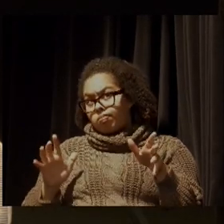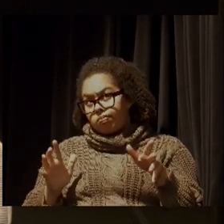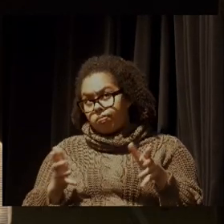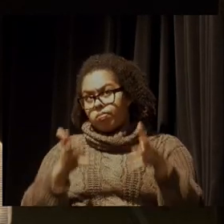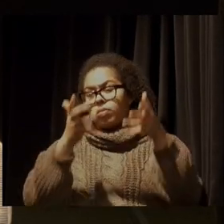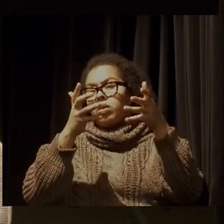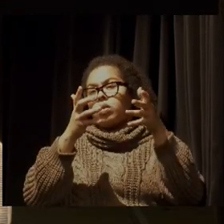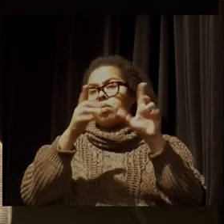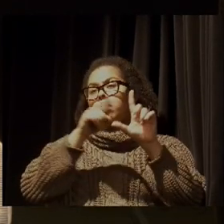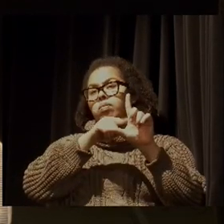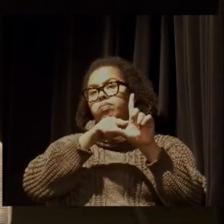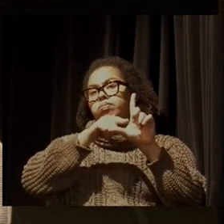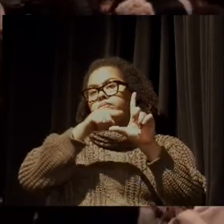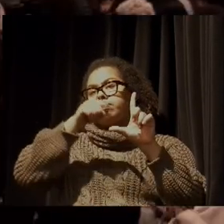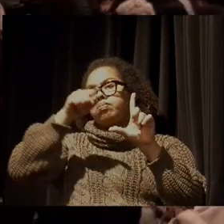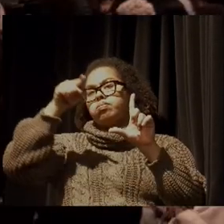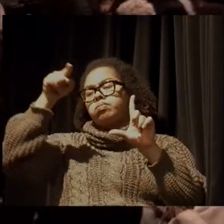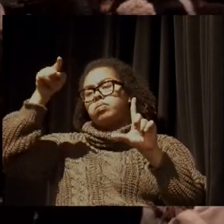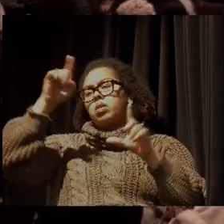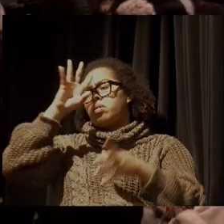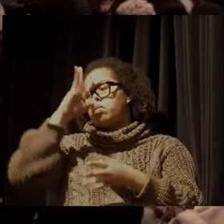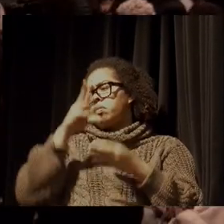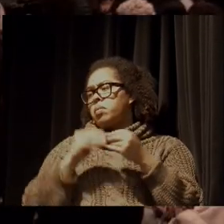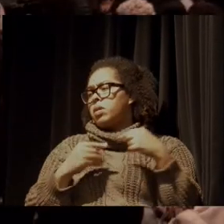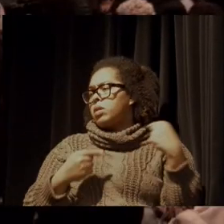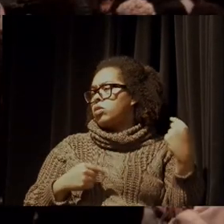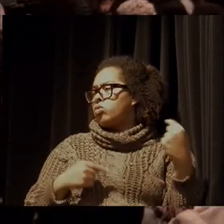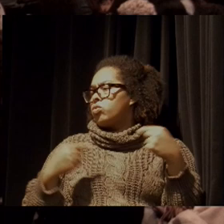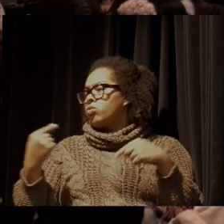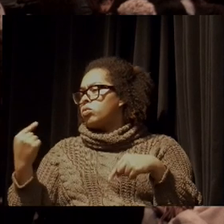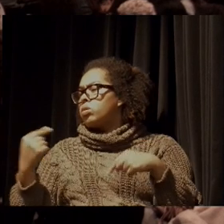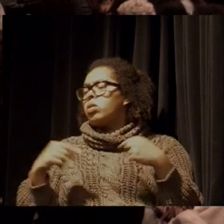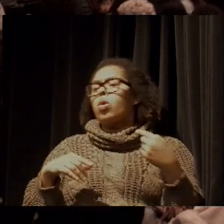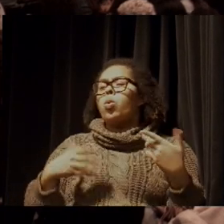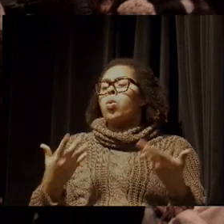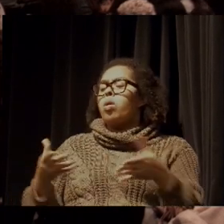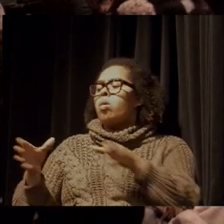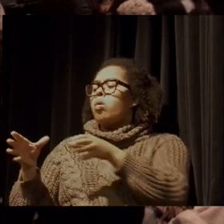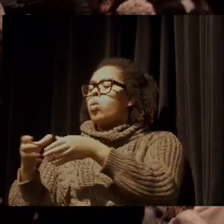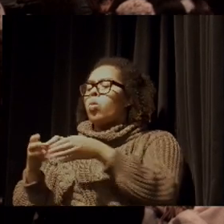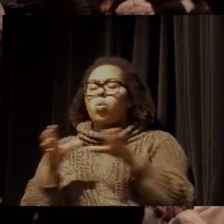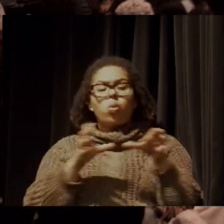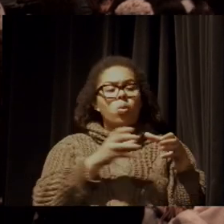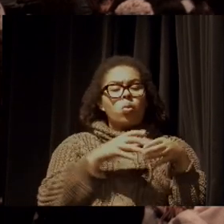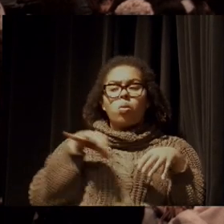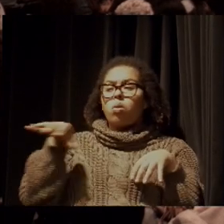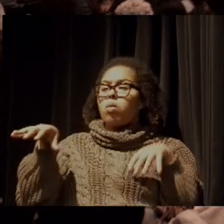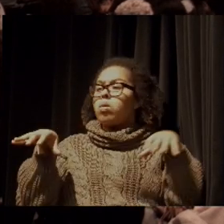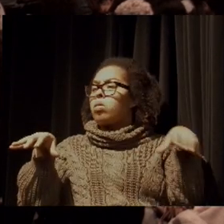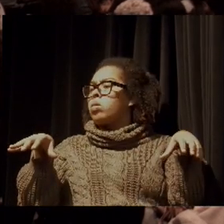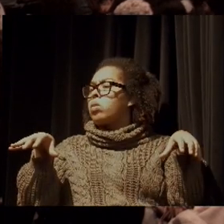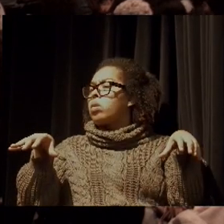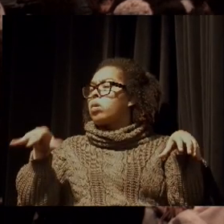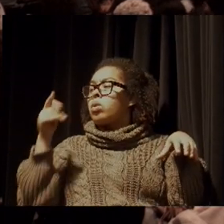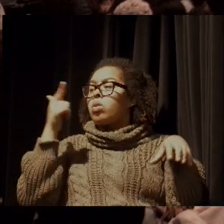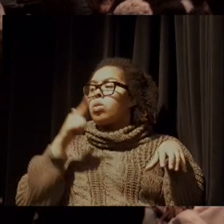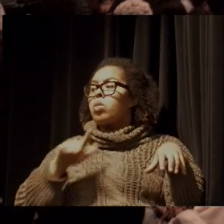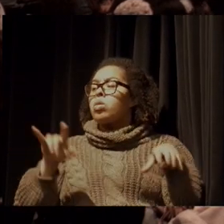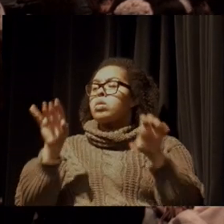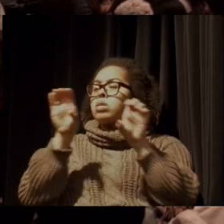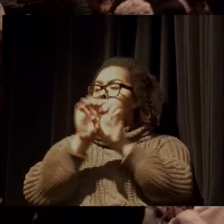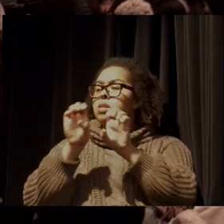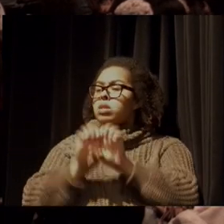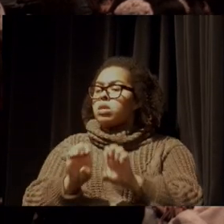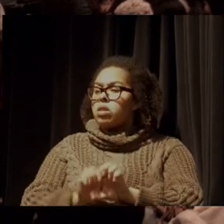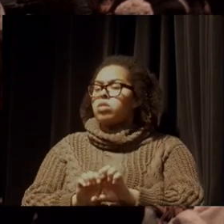entendendo essa disputa, porque qual é a classe hoje que consegue ter tanto equipamento, um